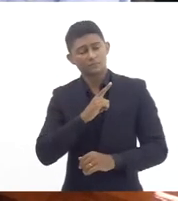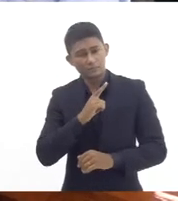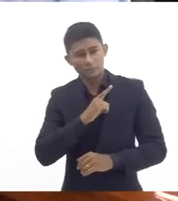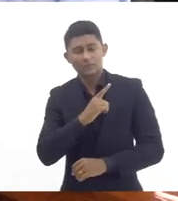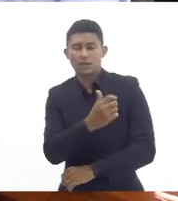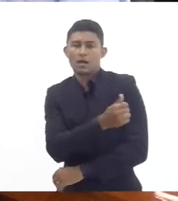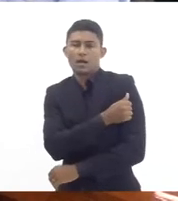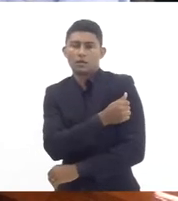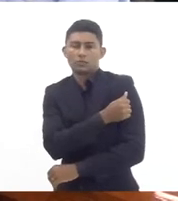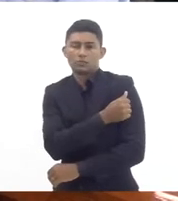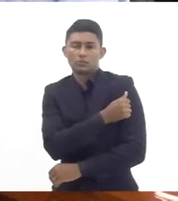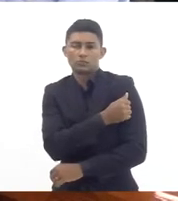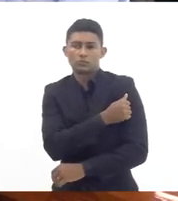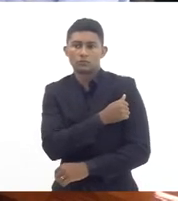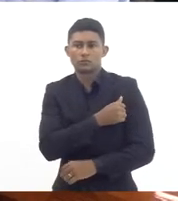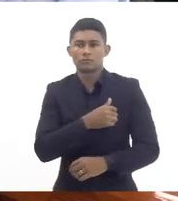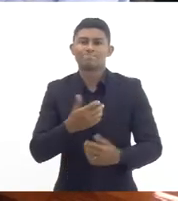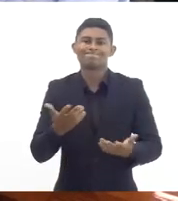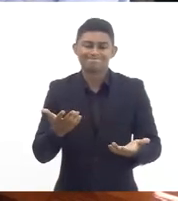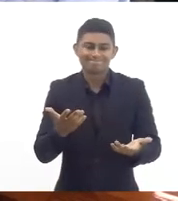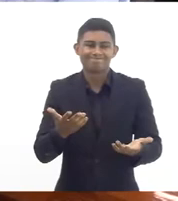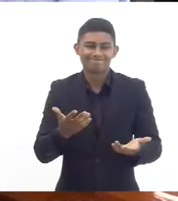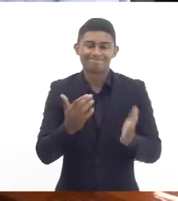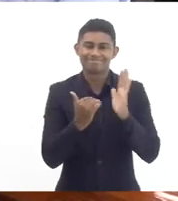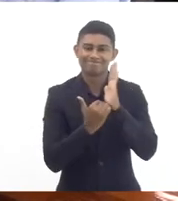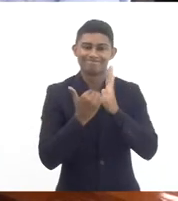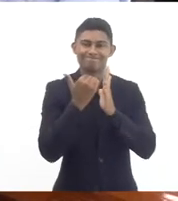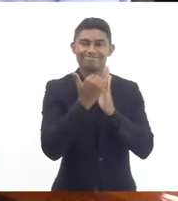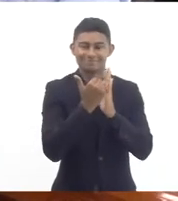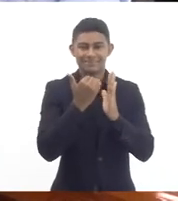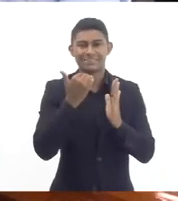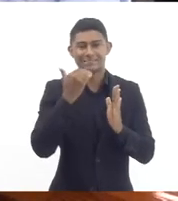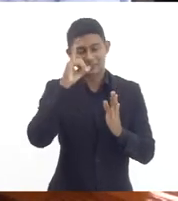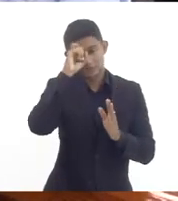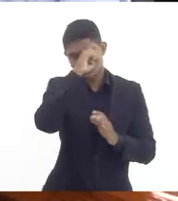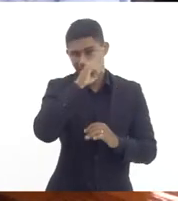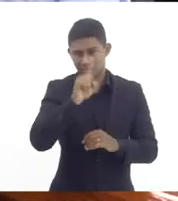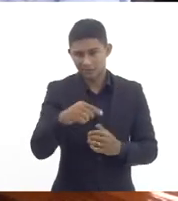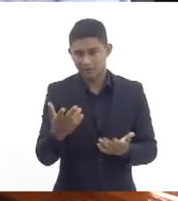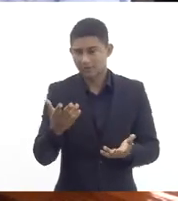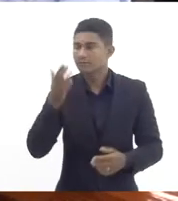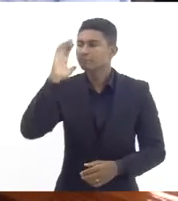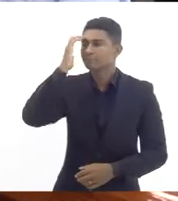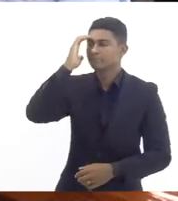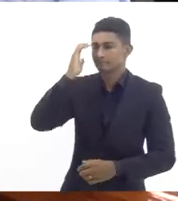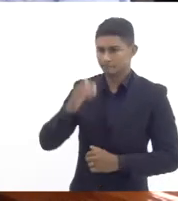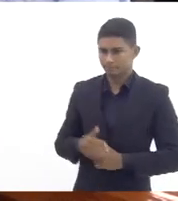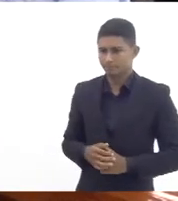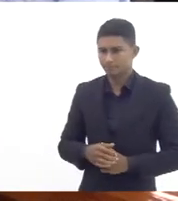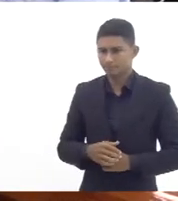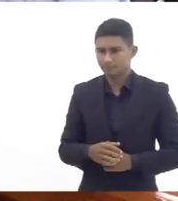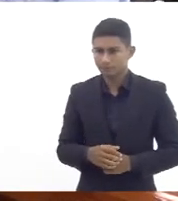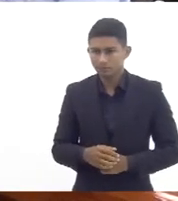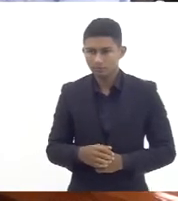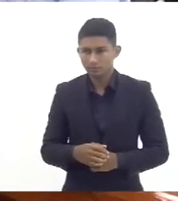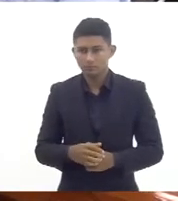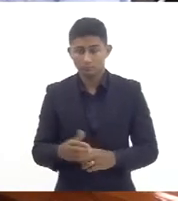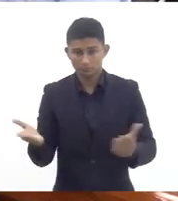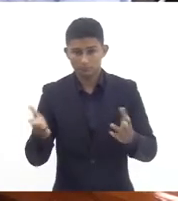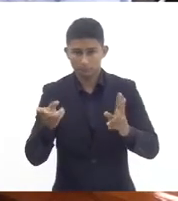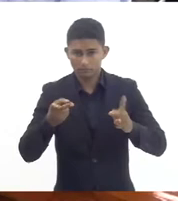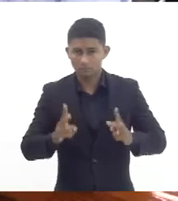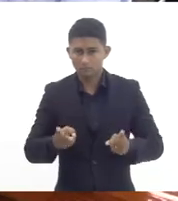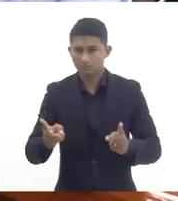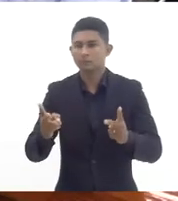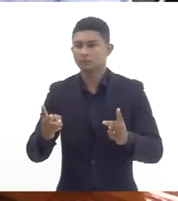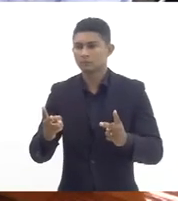alunos com mais carências ou seja tudo bem entendemos deputado vamos então dar sequência que a gente vai